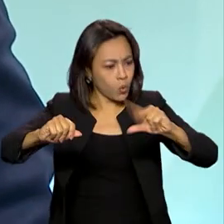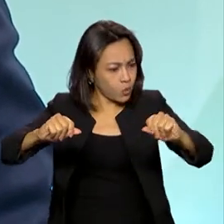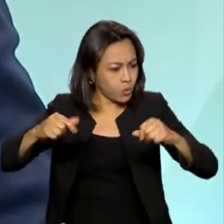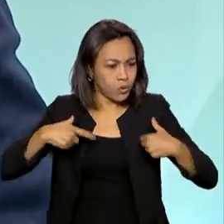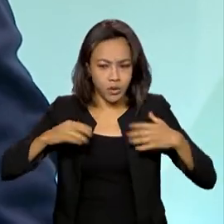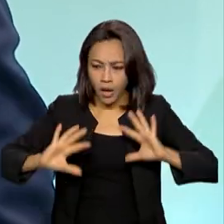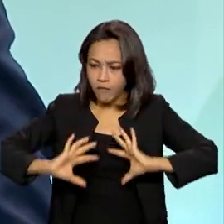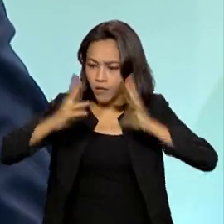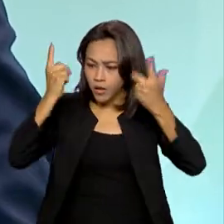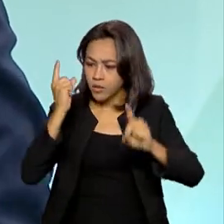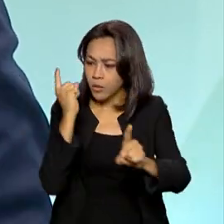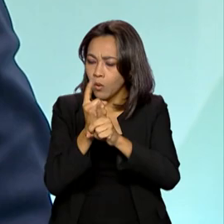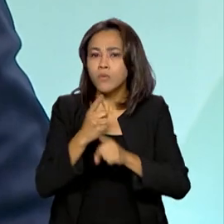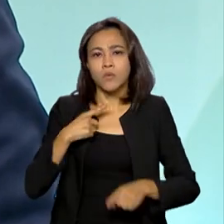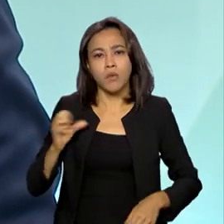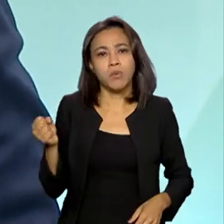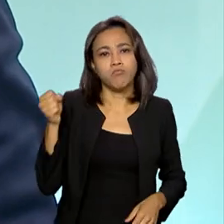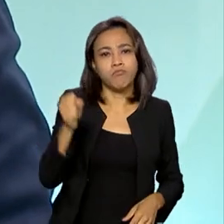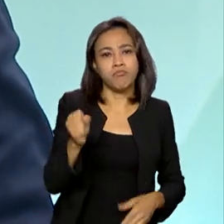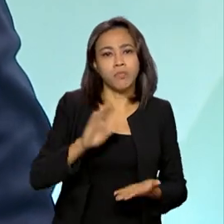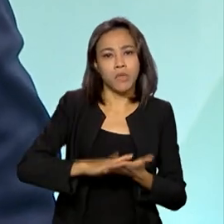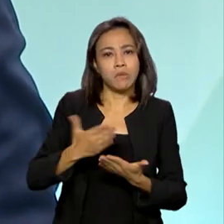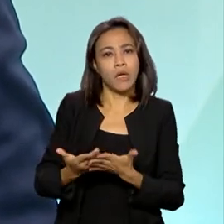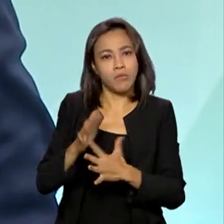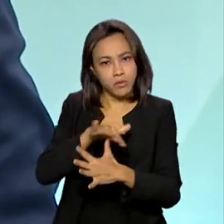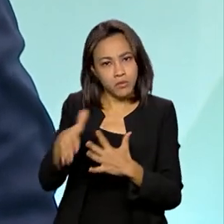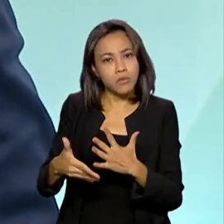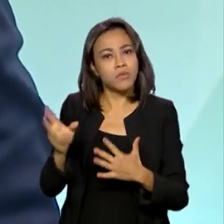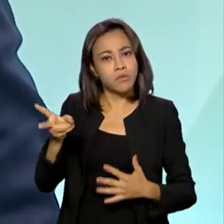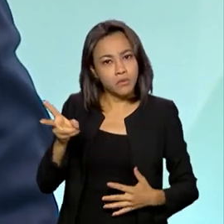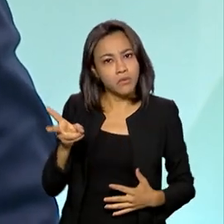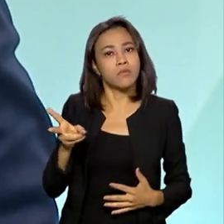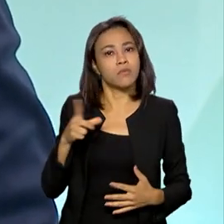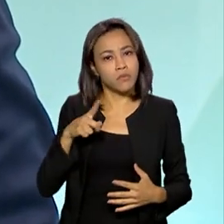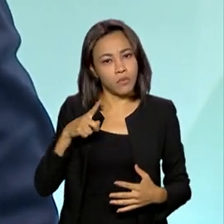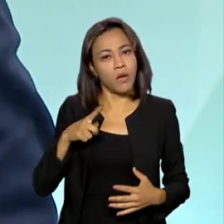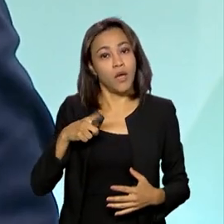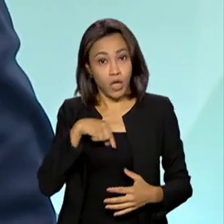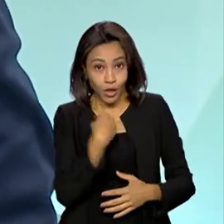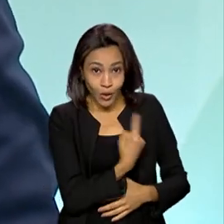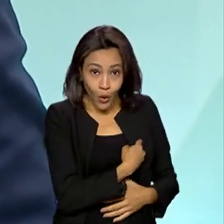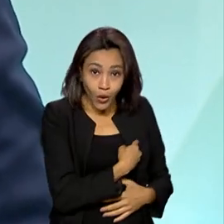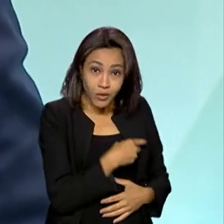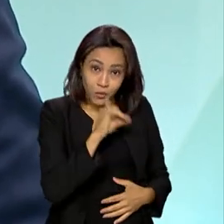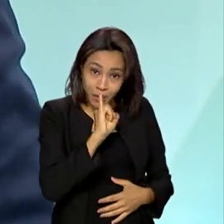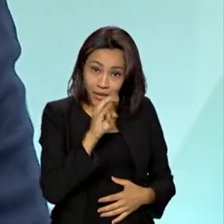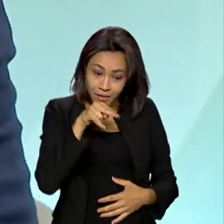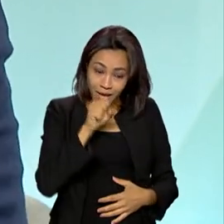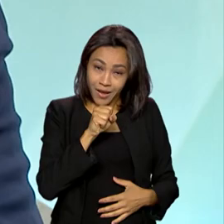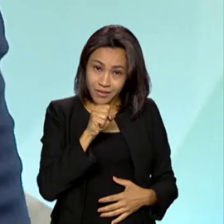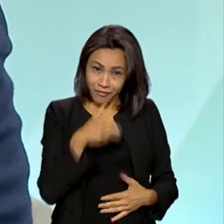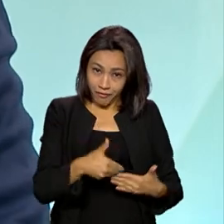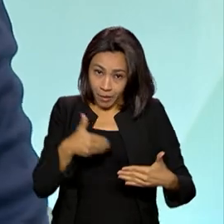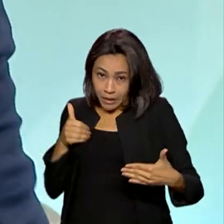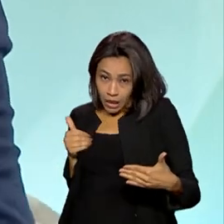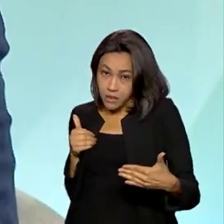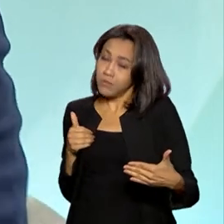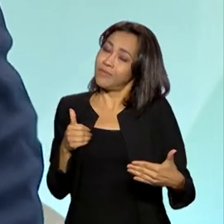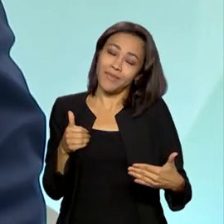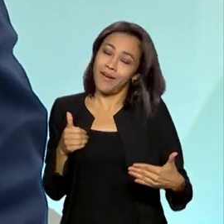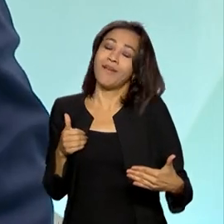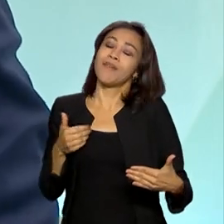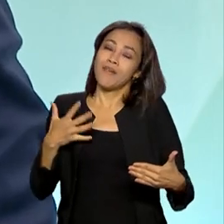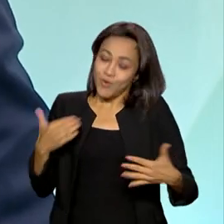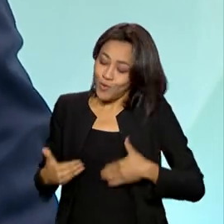todos os eventos, sempre tem um intérprete de Libras e nós, no INSS, não poderíamos ficar para trás, né? Quer dizer, não no INSS, no